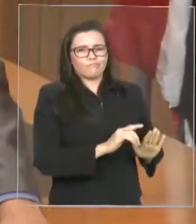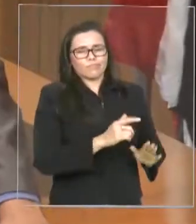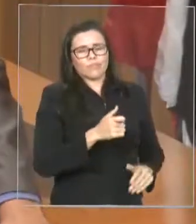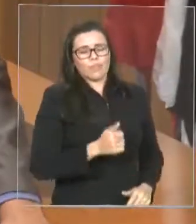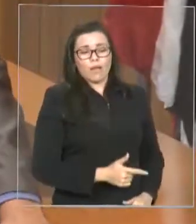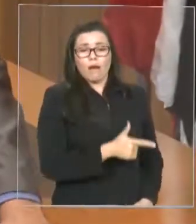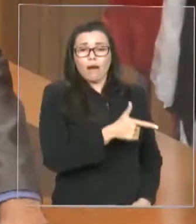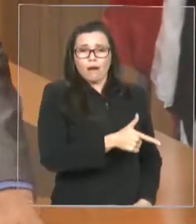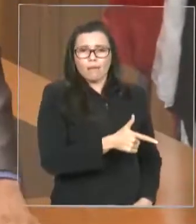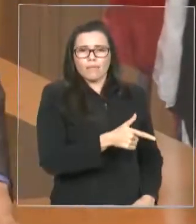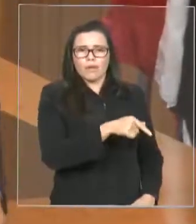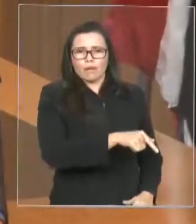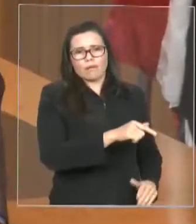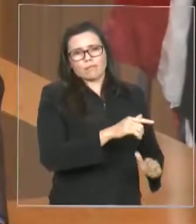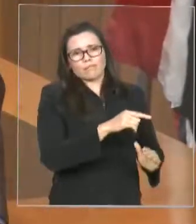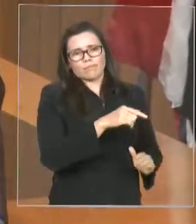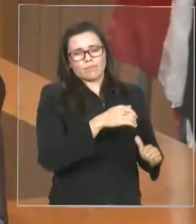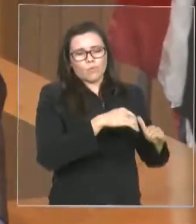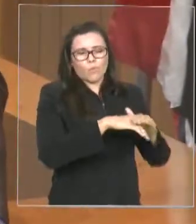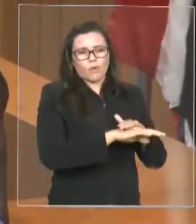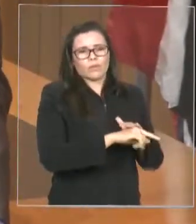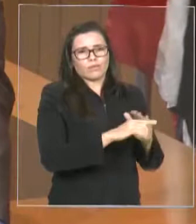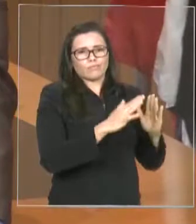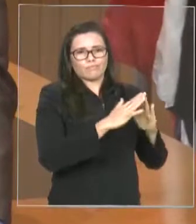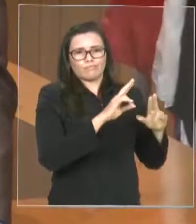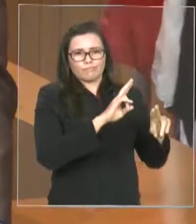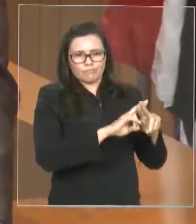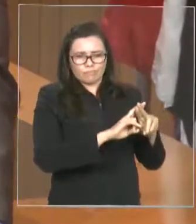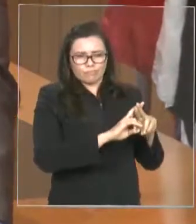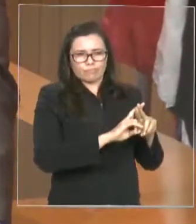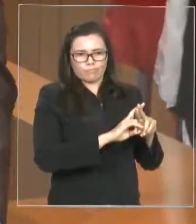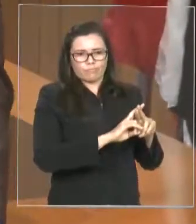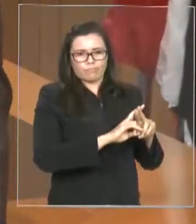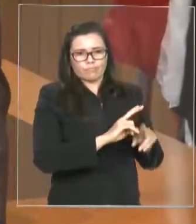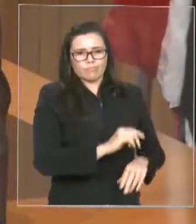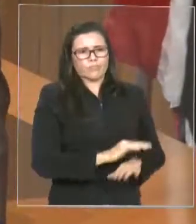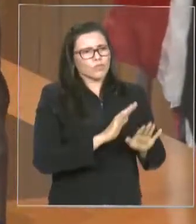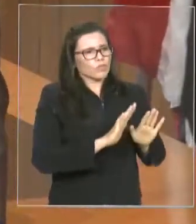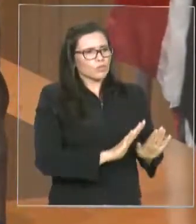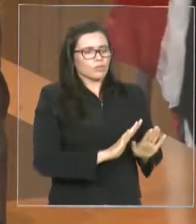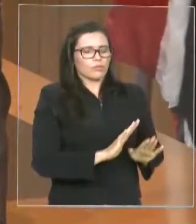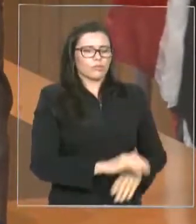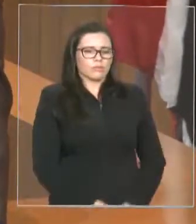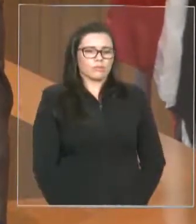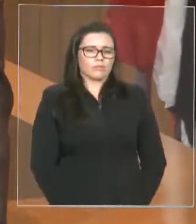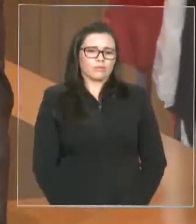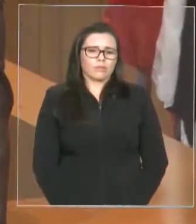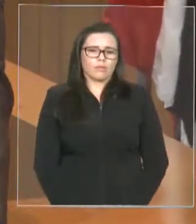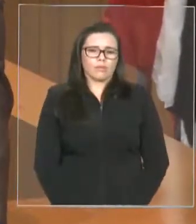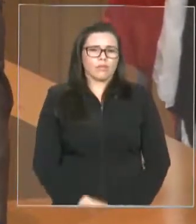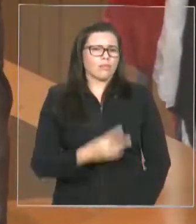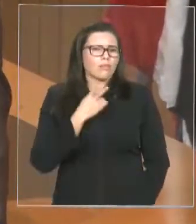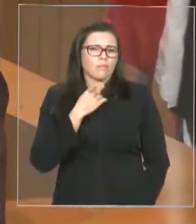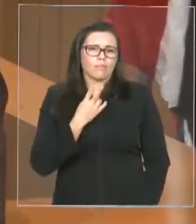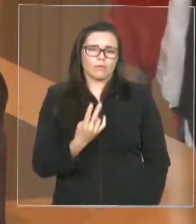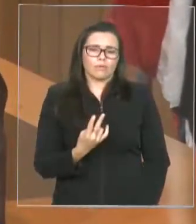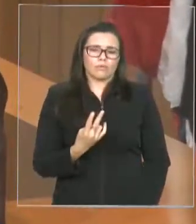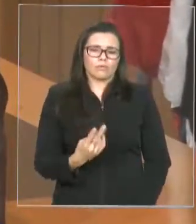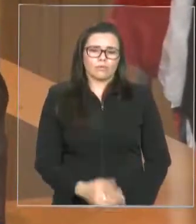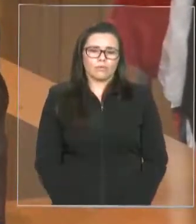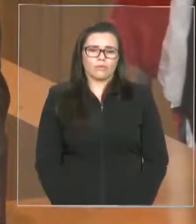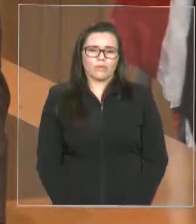o secretário me informou que, em relação a esses outros pontos,